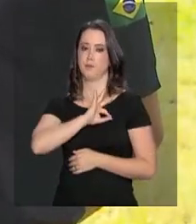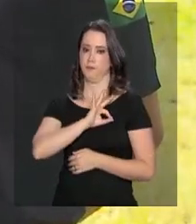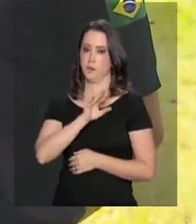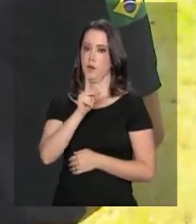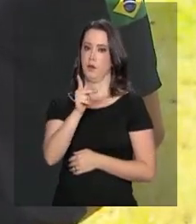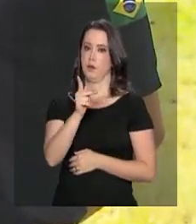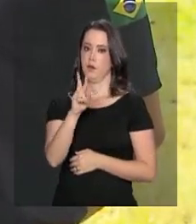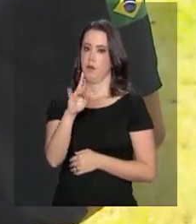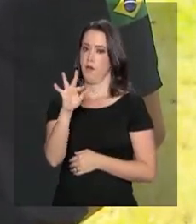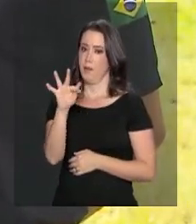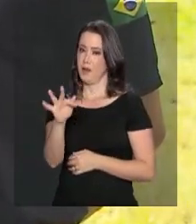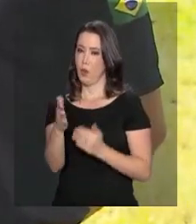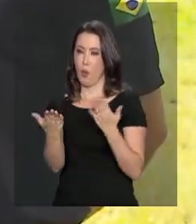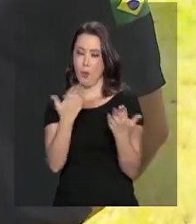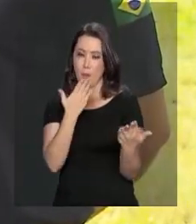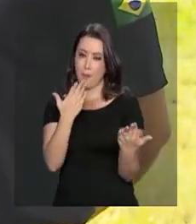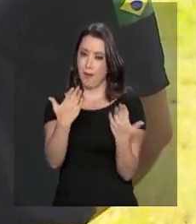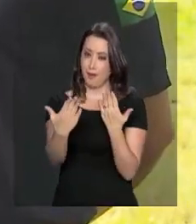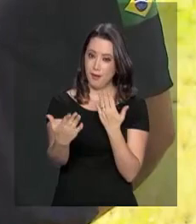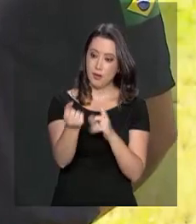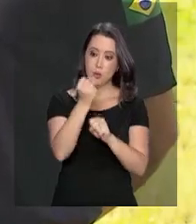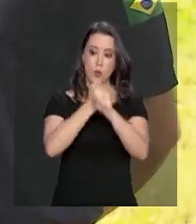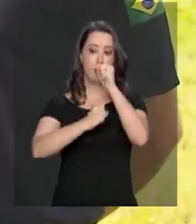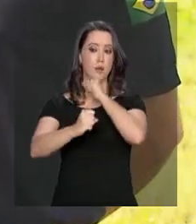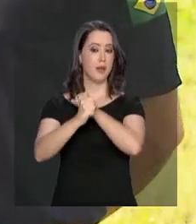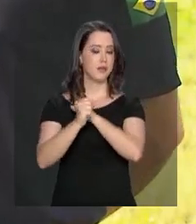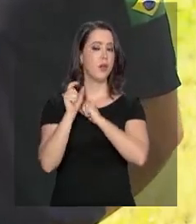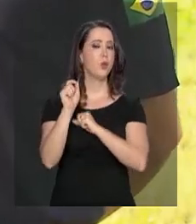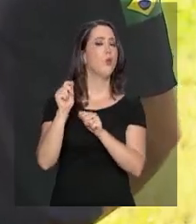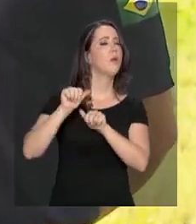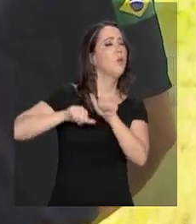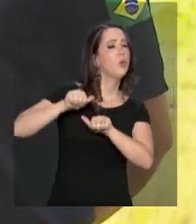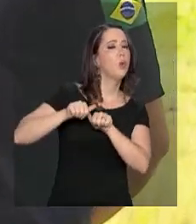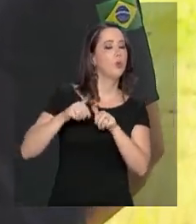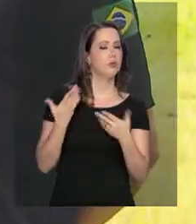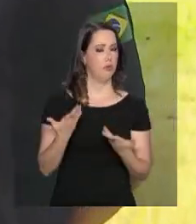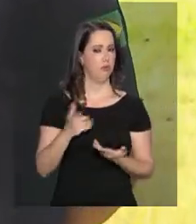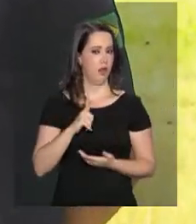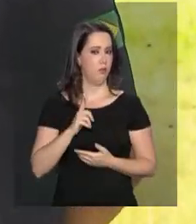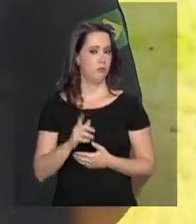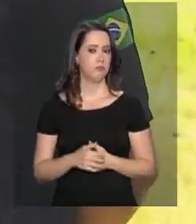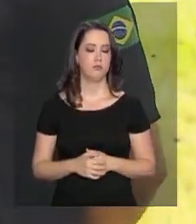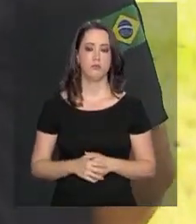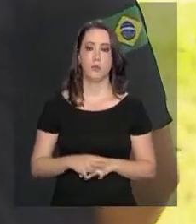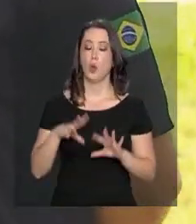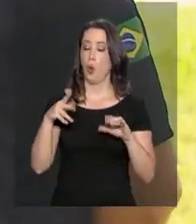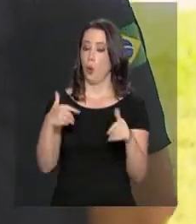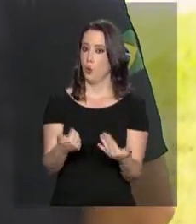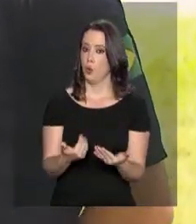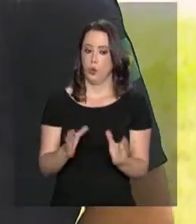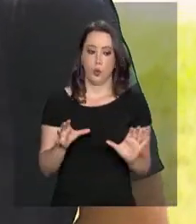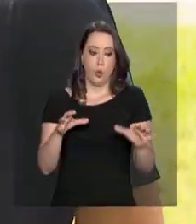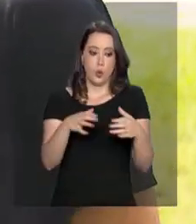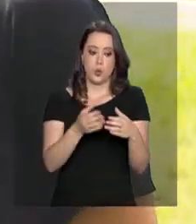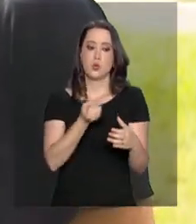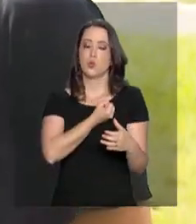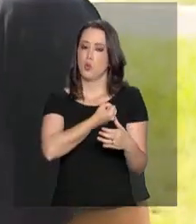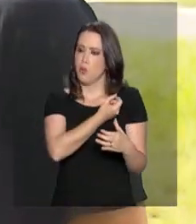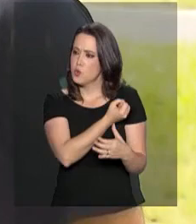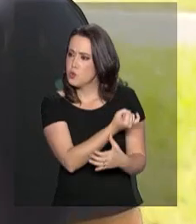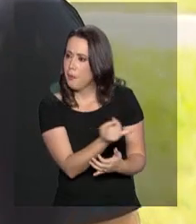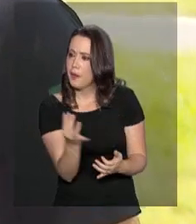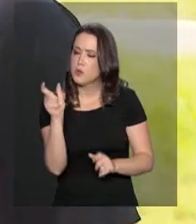relação ao ano passado, nas abordagens, nos equipamentos, o que mudou? Bom, todo o nosso efetivo foi empregado durante essa operação. Nós